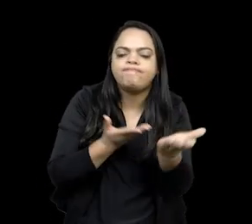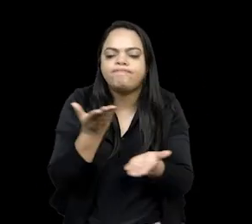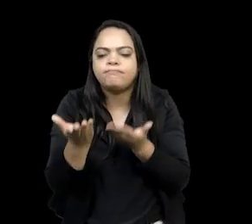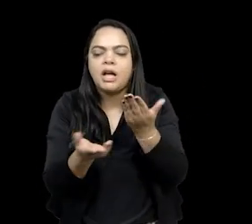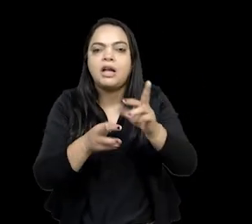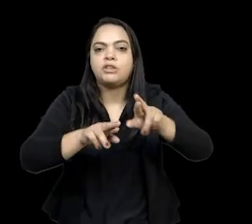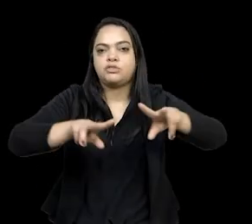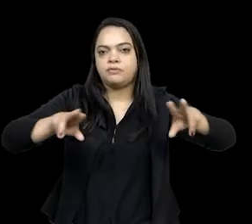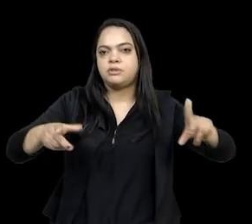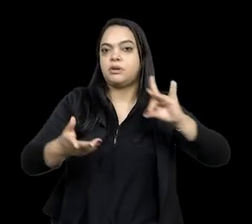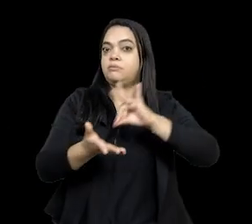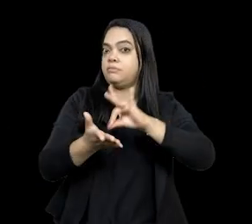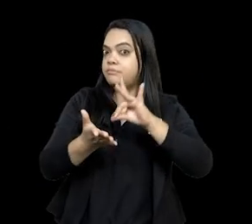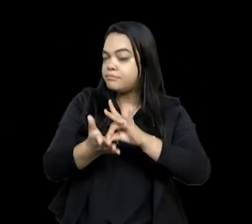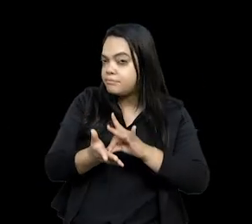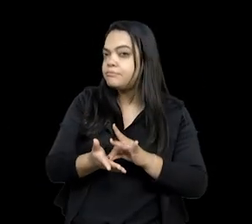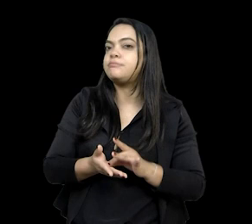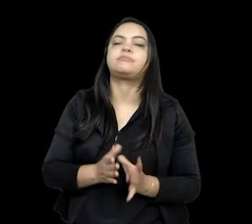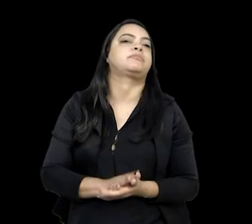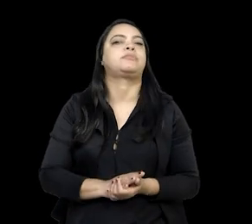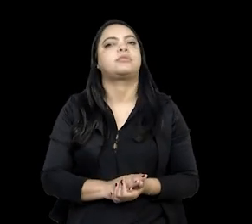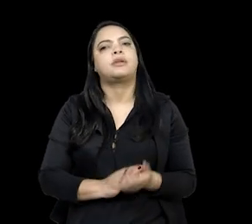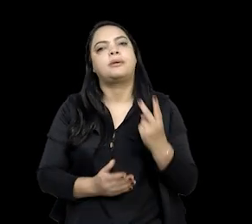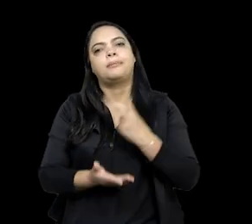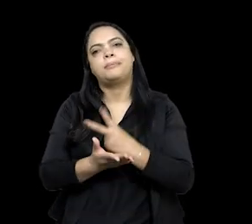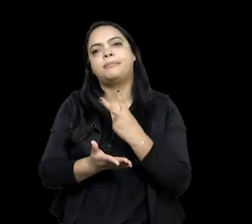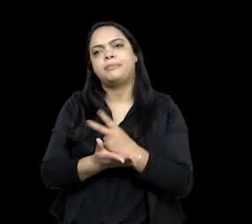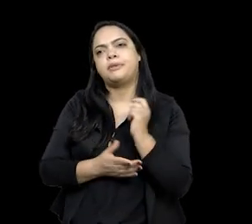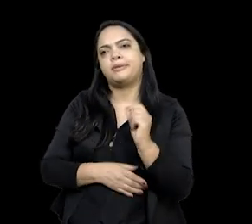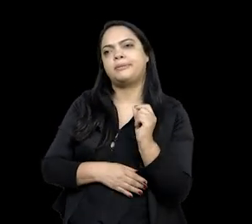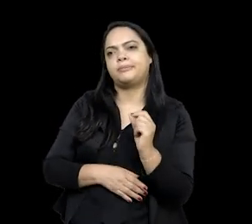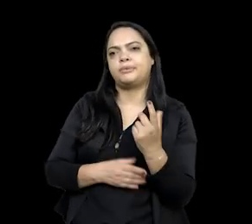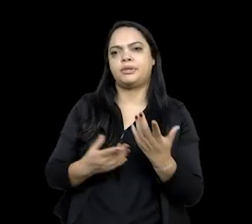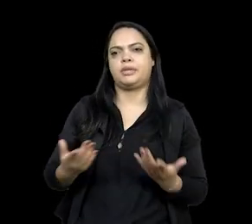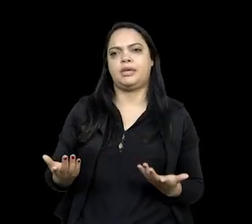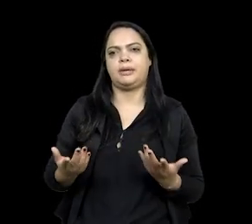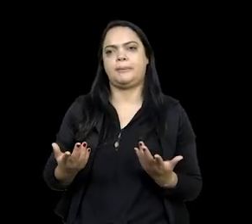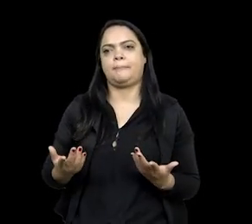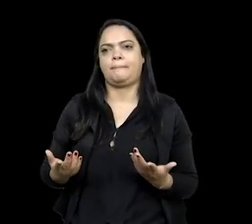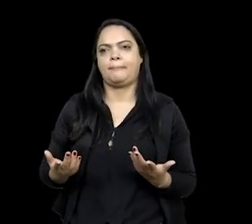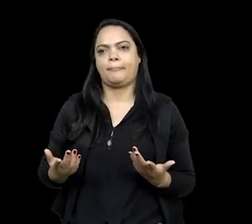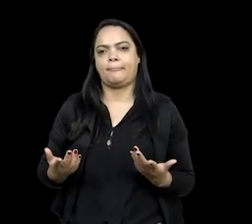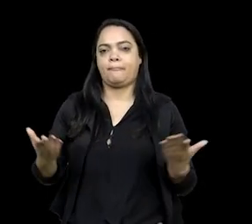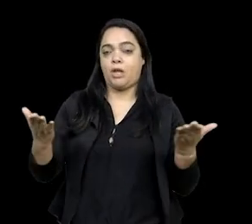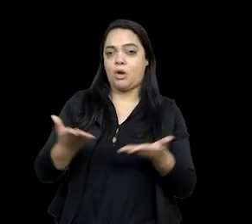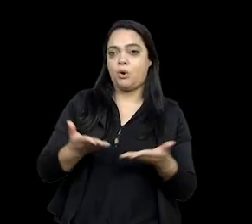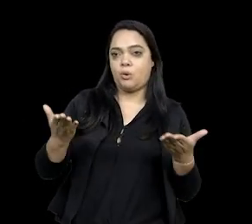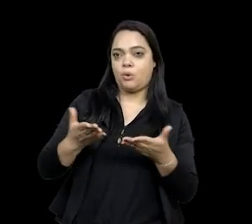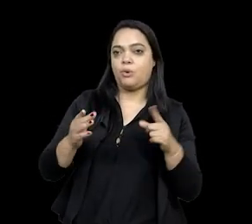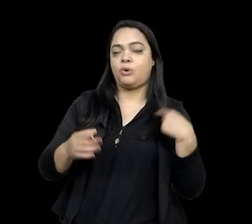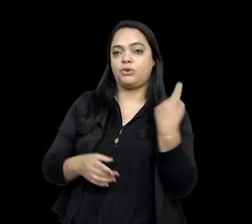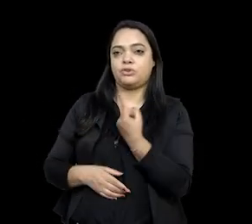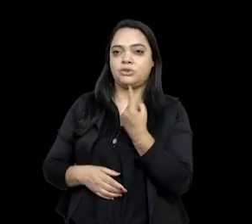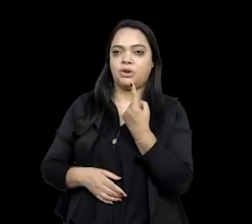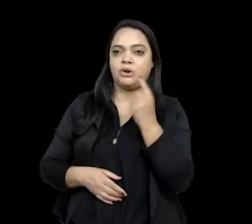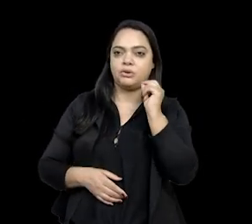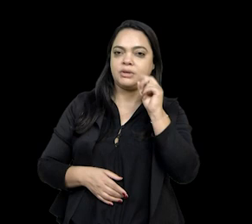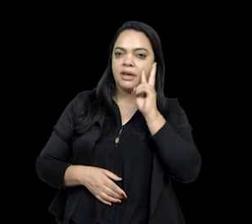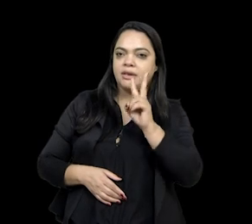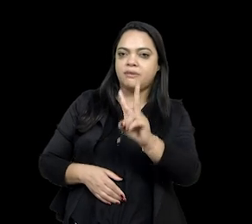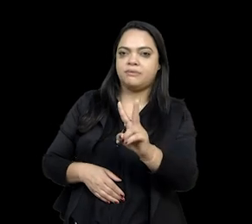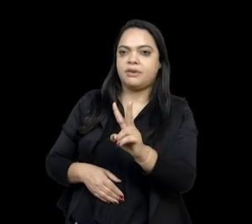ainda que, muitas vezes, o que ocorre hoje não é a... A gente vê muito a lei sendo letra